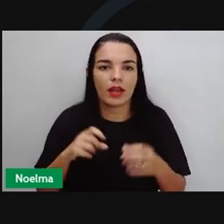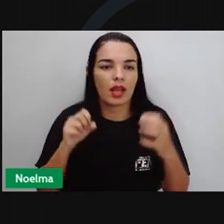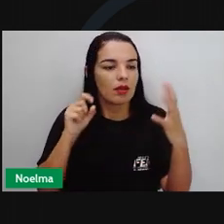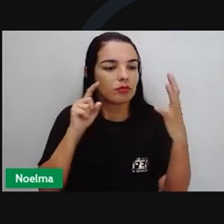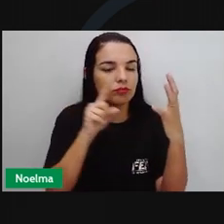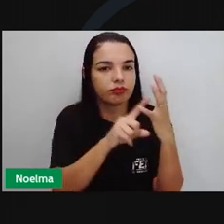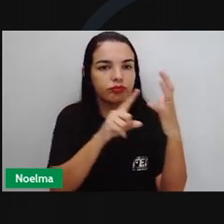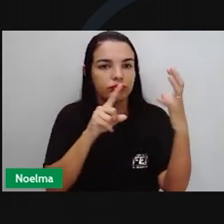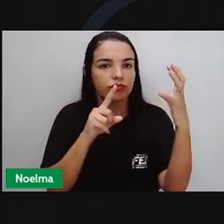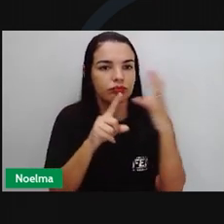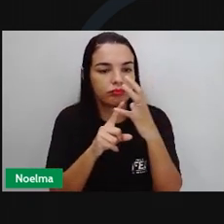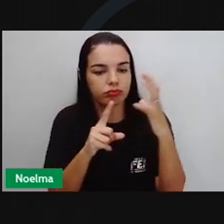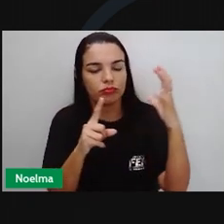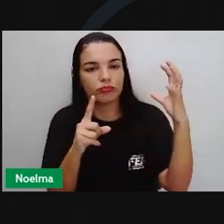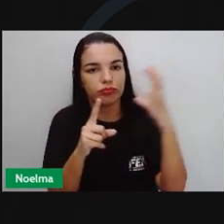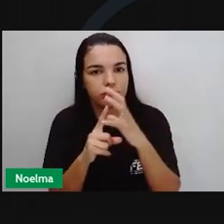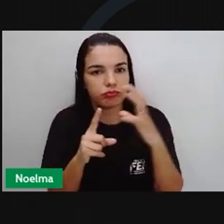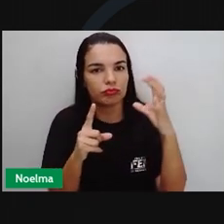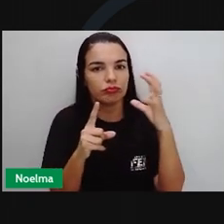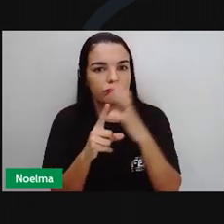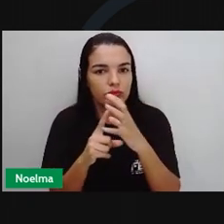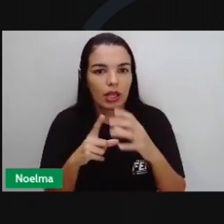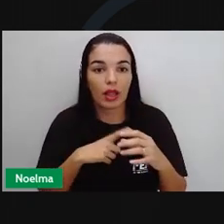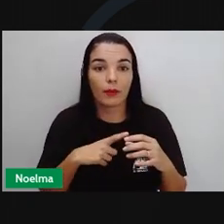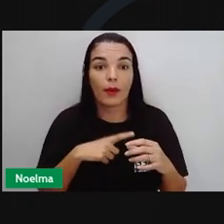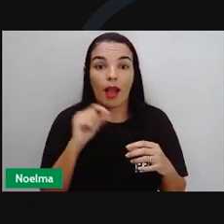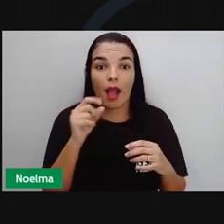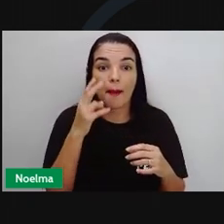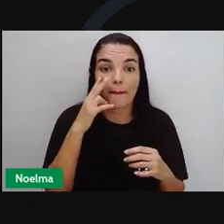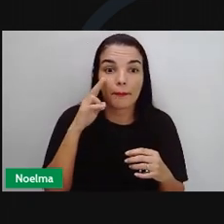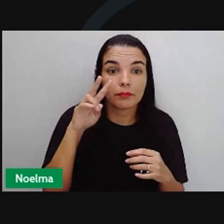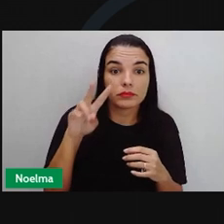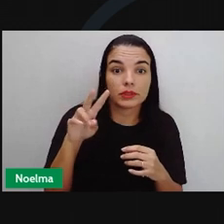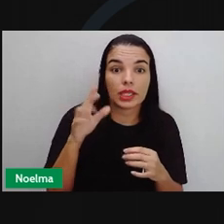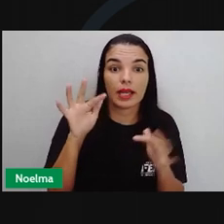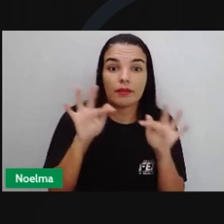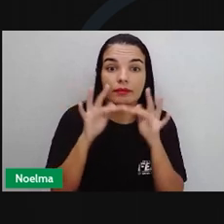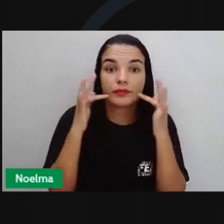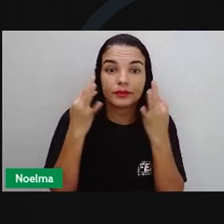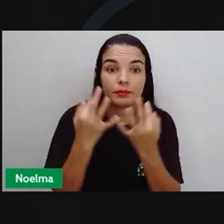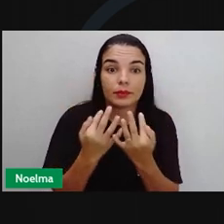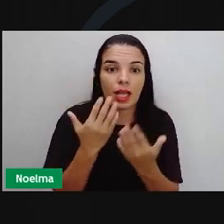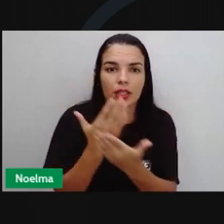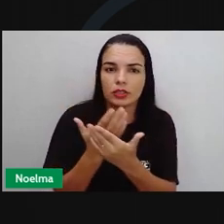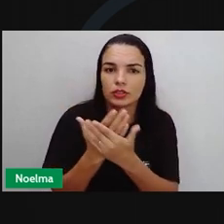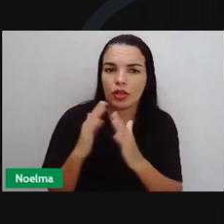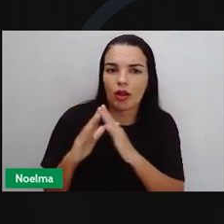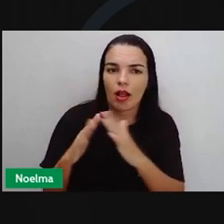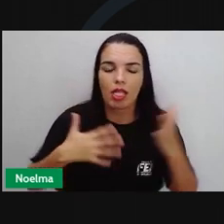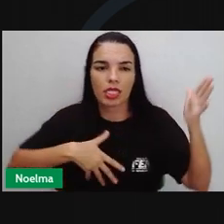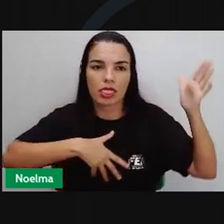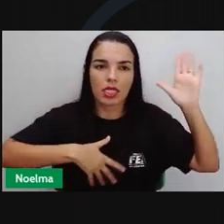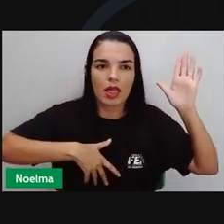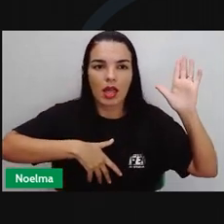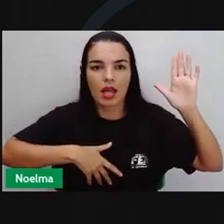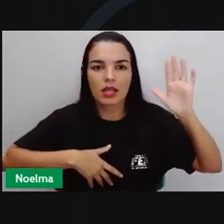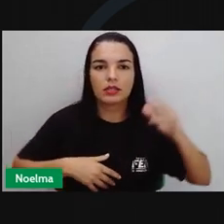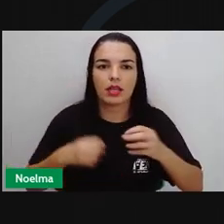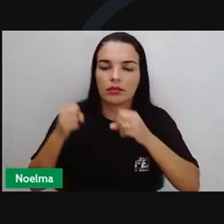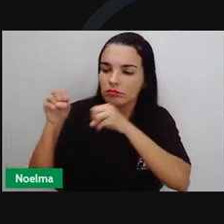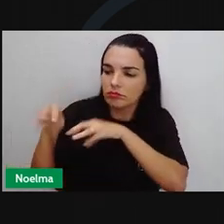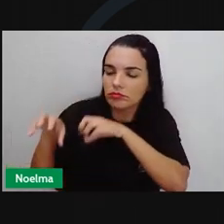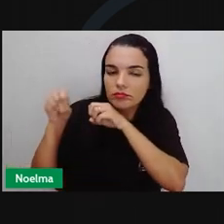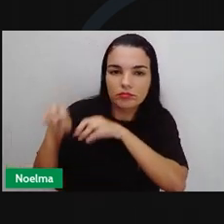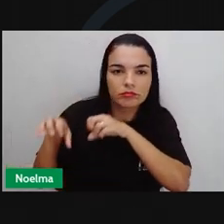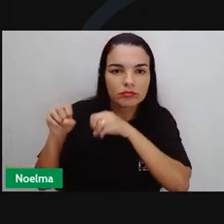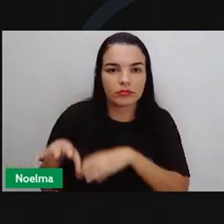e esfirras em lanchonetes pela cidade e nas aulas de dança do ventre em escolas da cidade Chegaram a ser expulsos da cidade por causa de sua